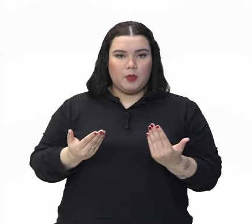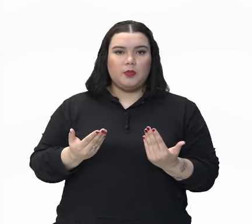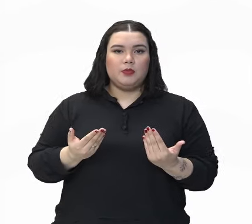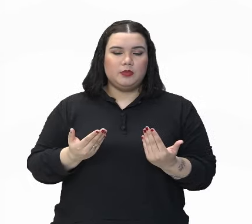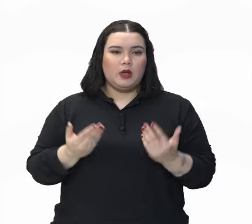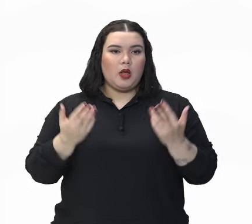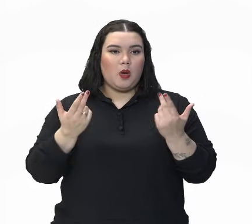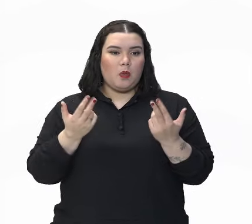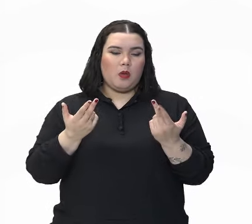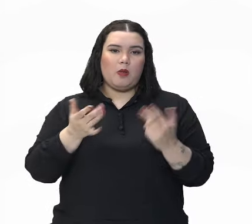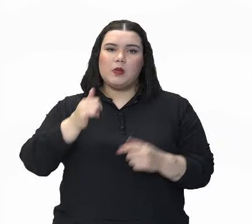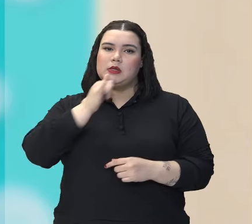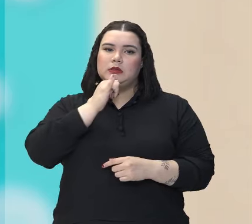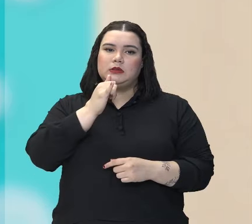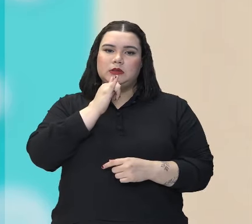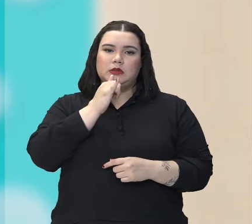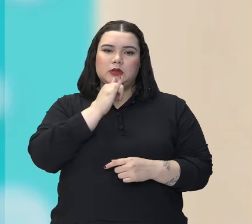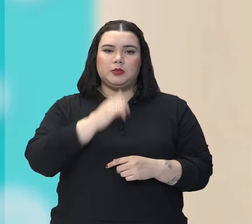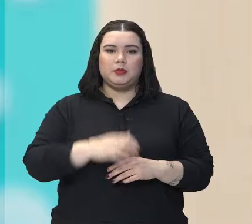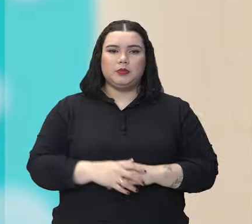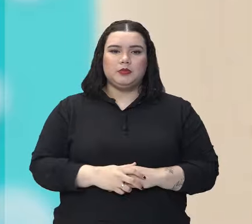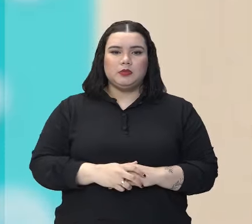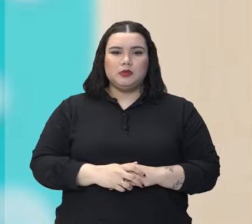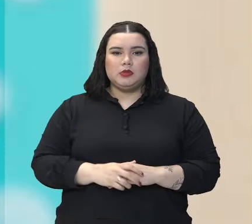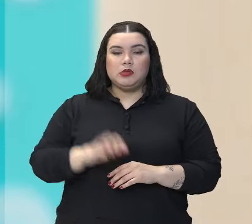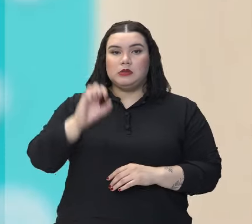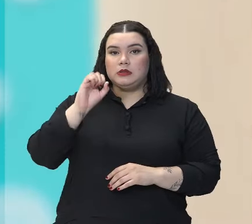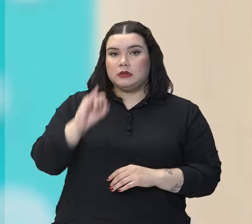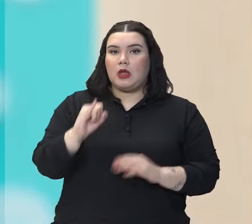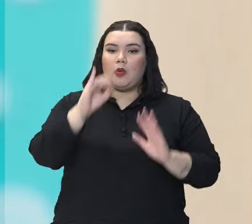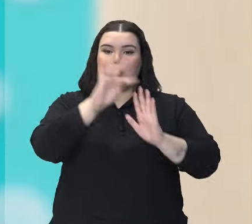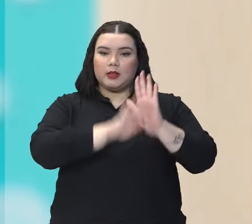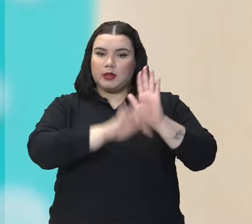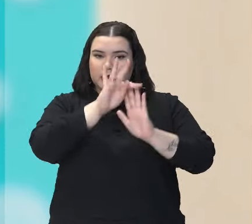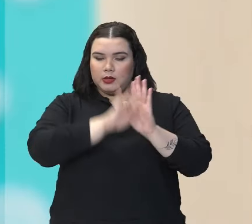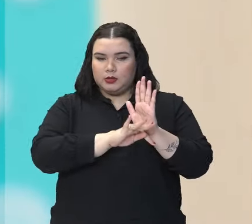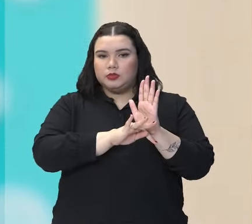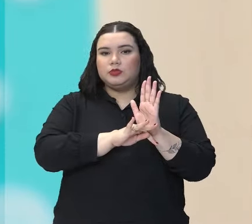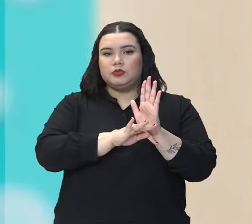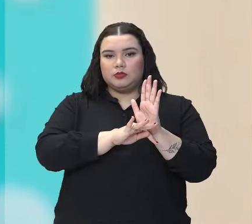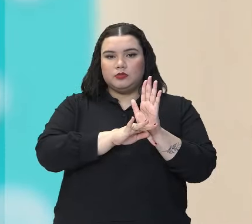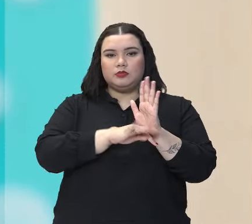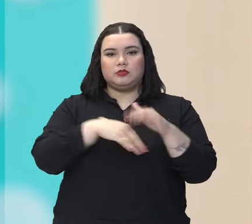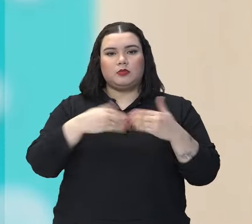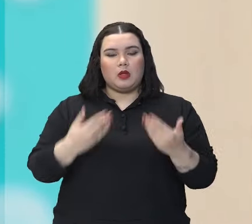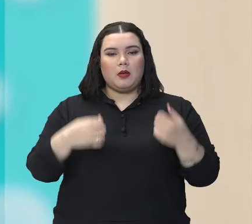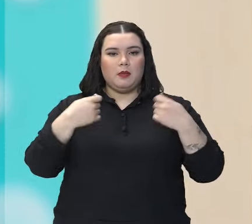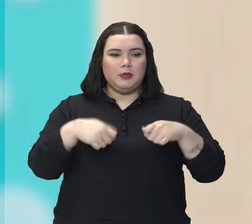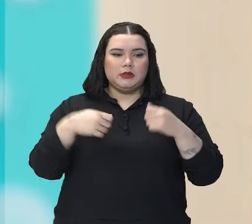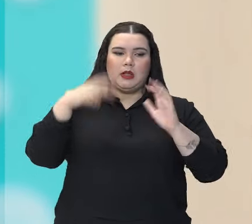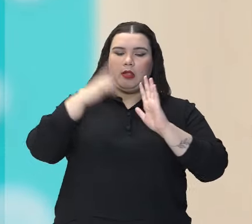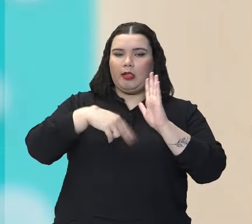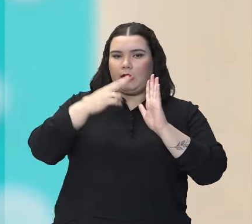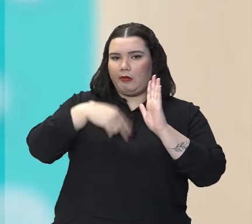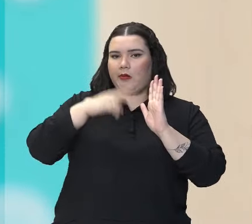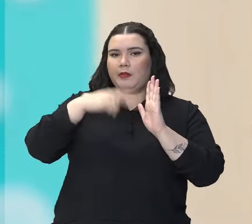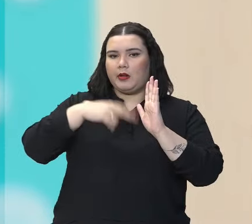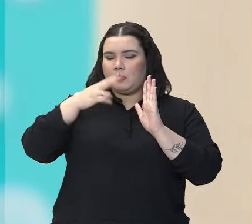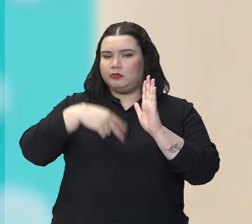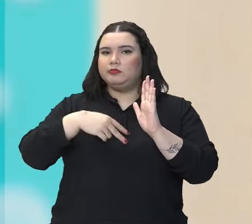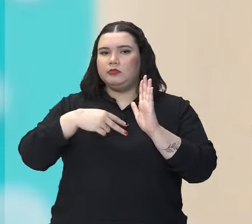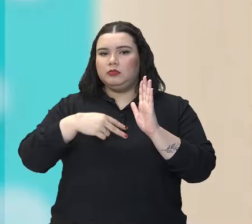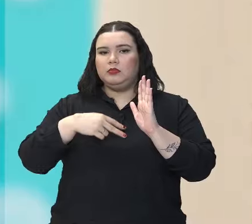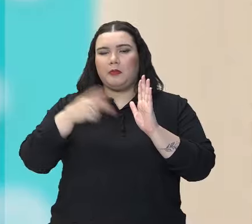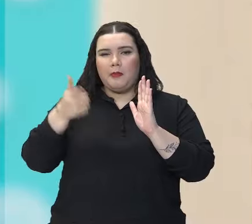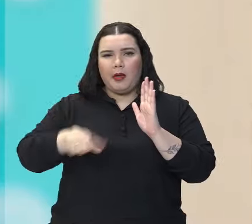Quando você só vai, se for um texto, geralmente você precisa ler mais vezes. E quando é